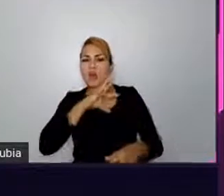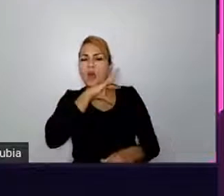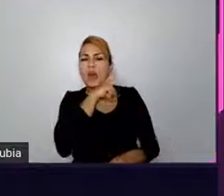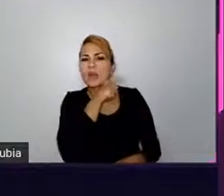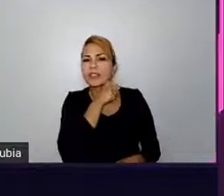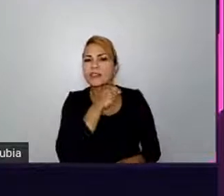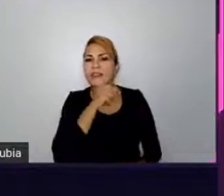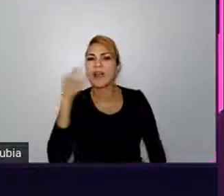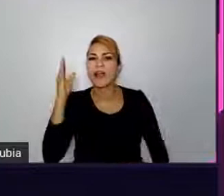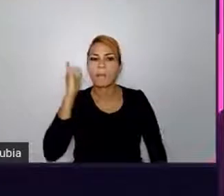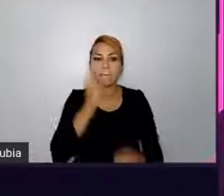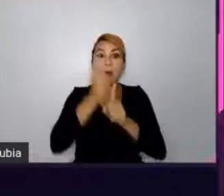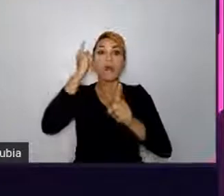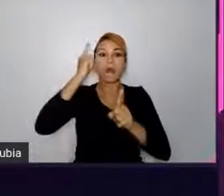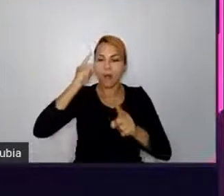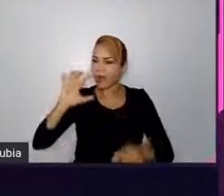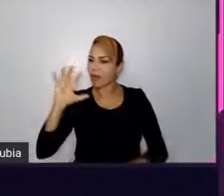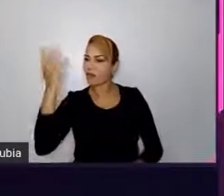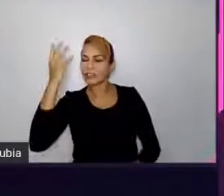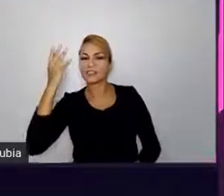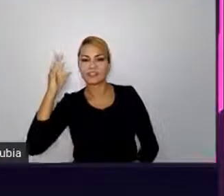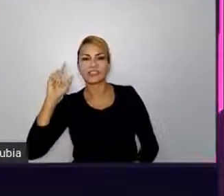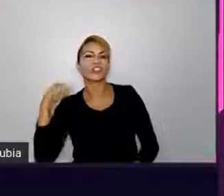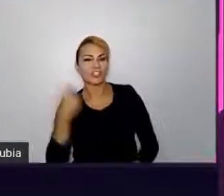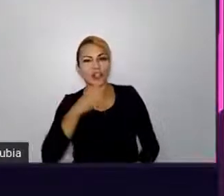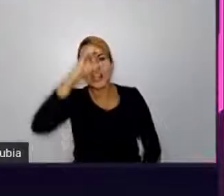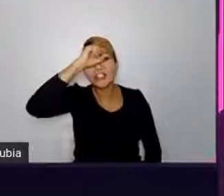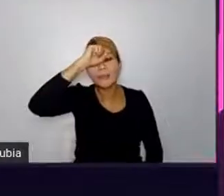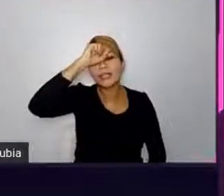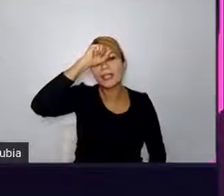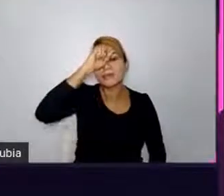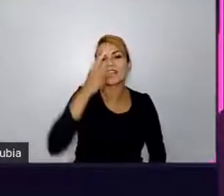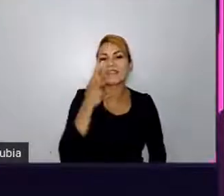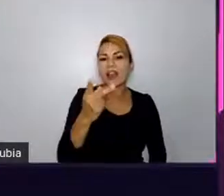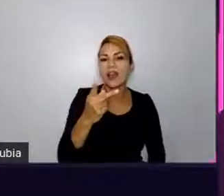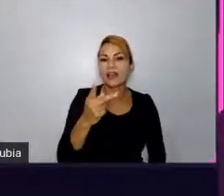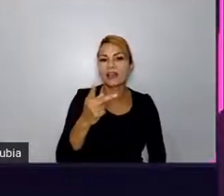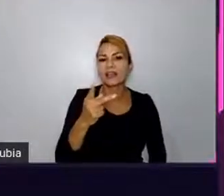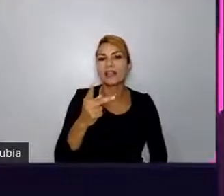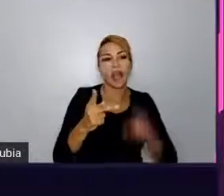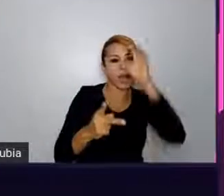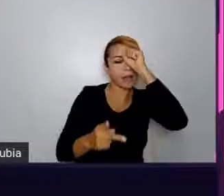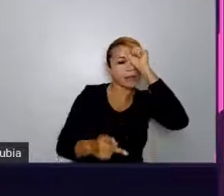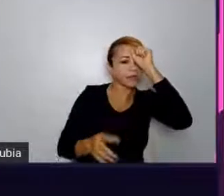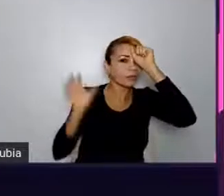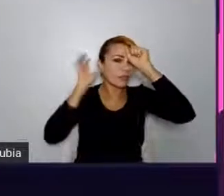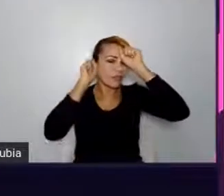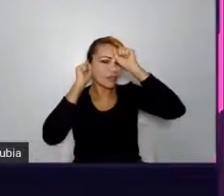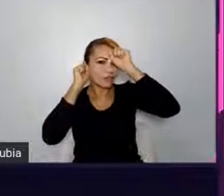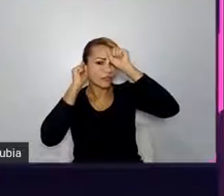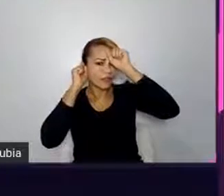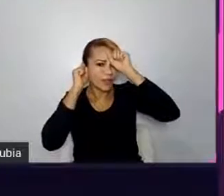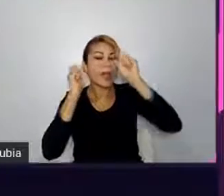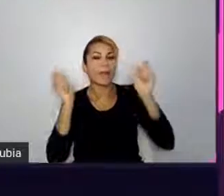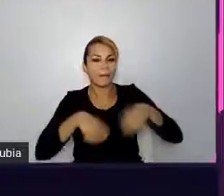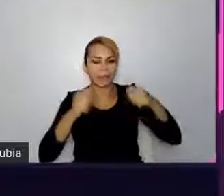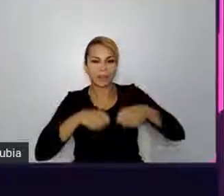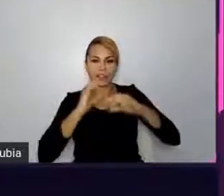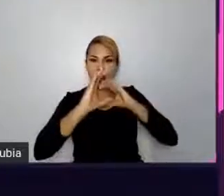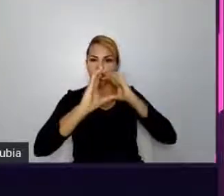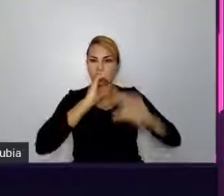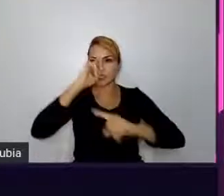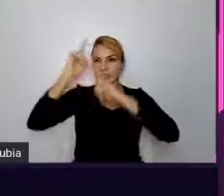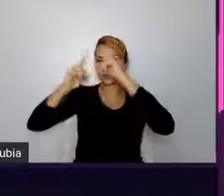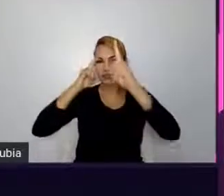e nós aprendemos a ouvir. A fala tem permitido a comunicação de ideias, permitindo aos seres humanos trabalhar em conjunto